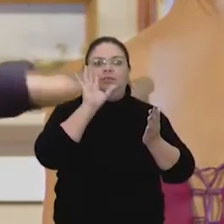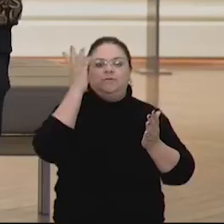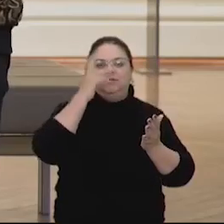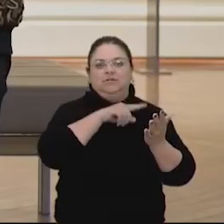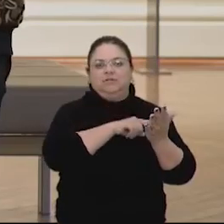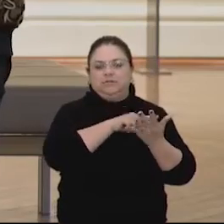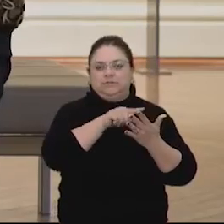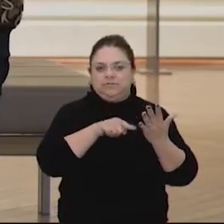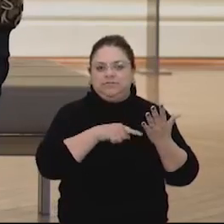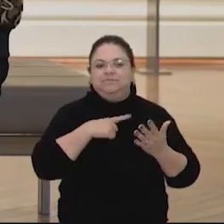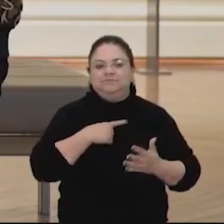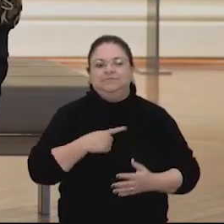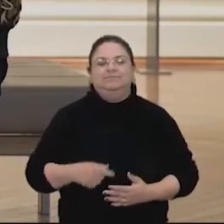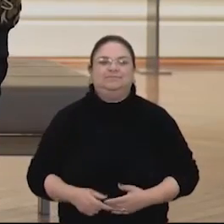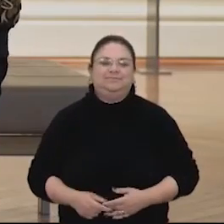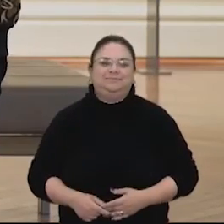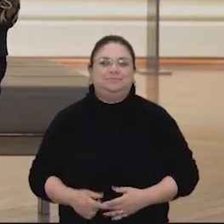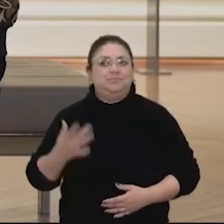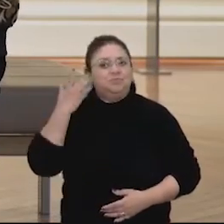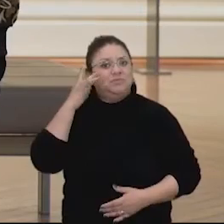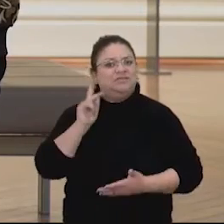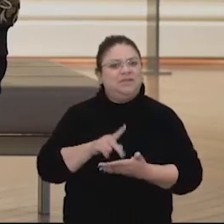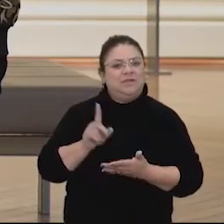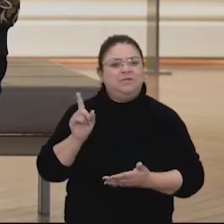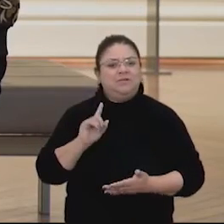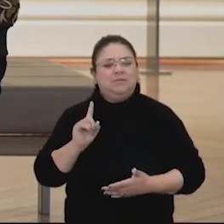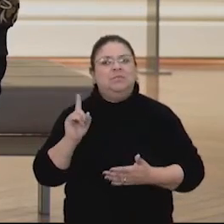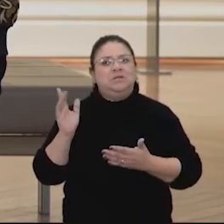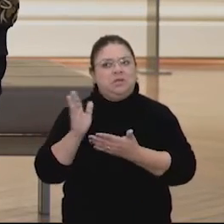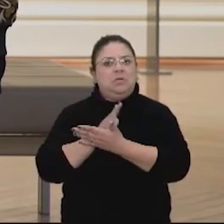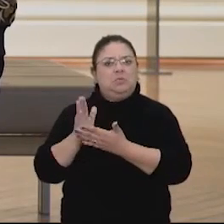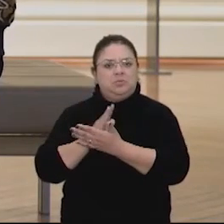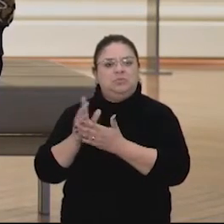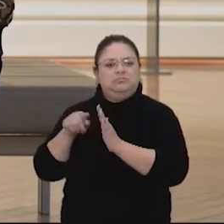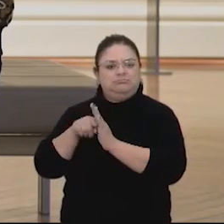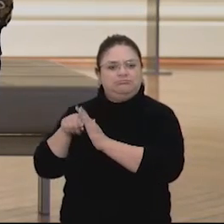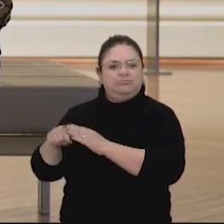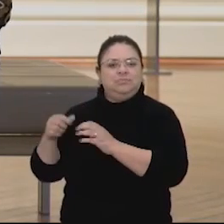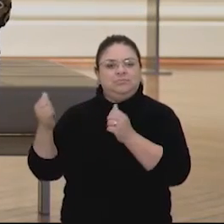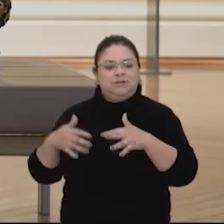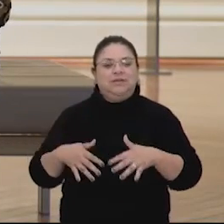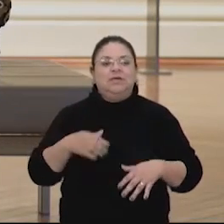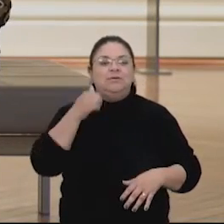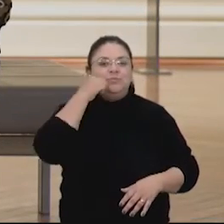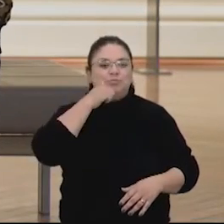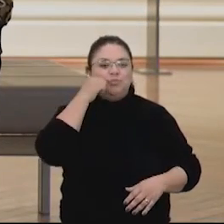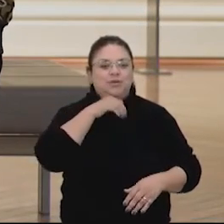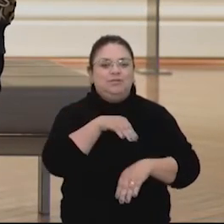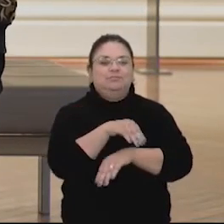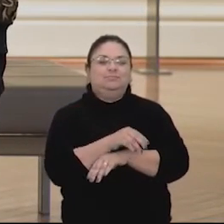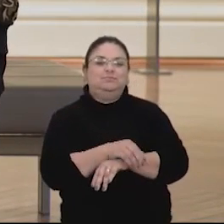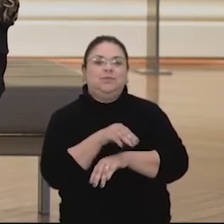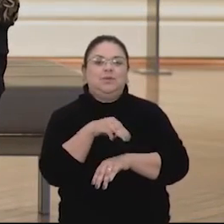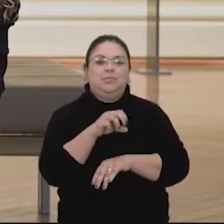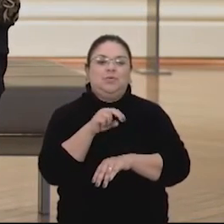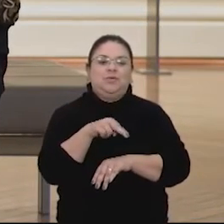a lenda, né? Não sei se é verdade ou não, uns estudiosos dizem que sim, que a Mona Lisa do Leonardo da Vinci tem vários símbolos escondidos.